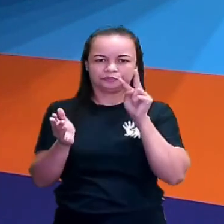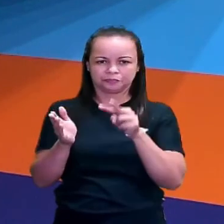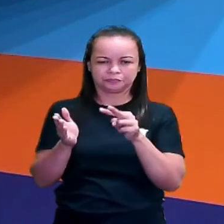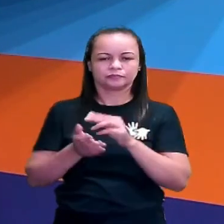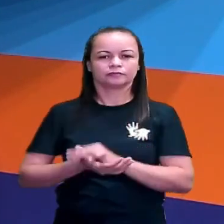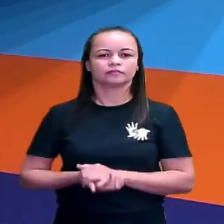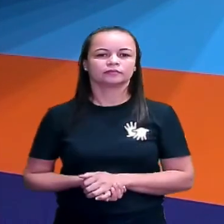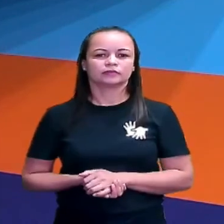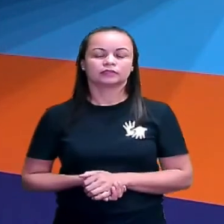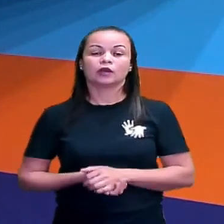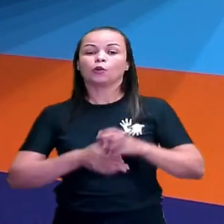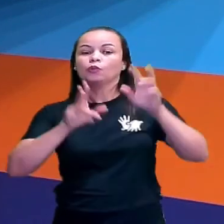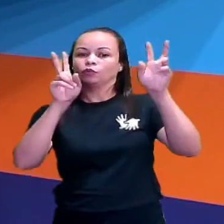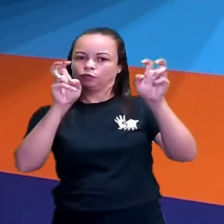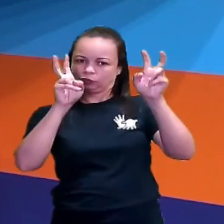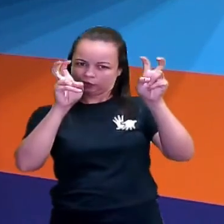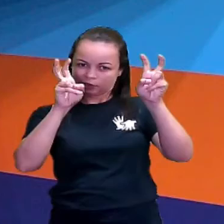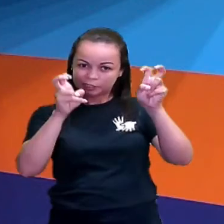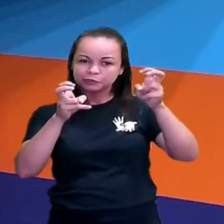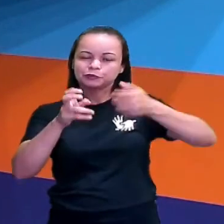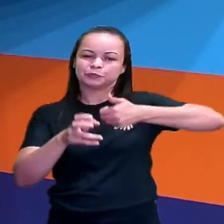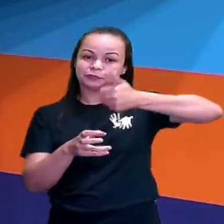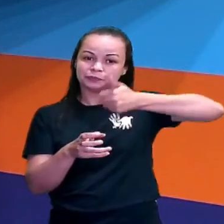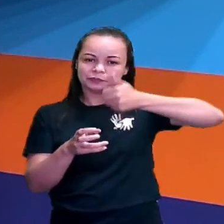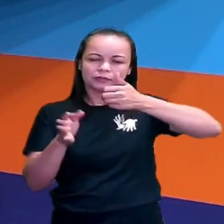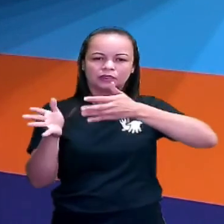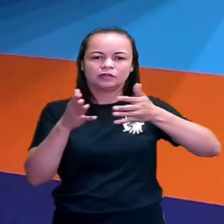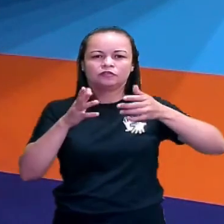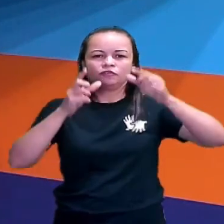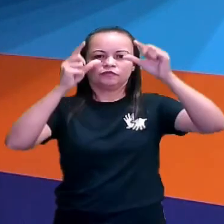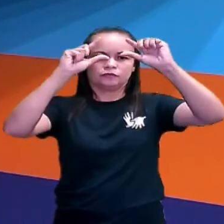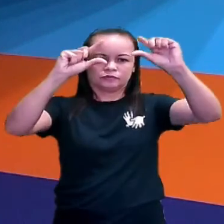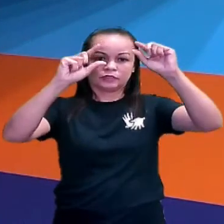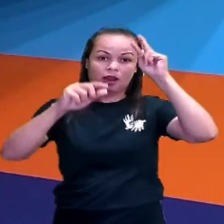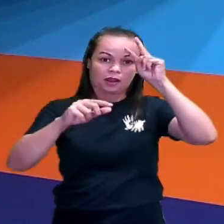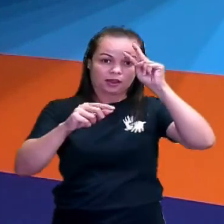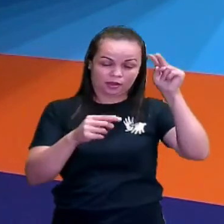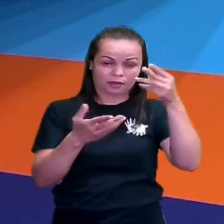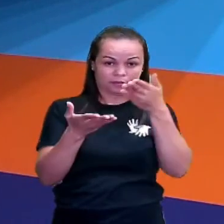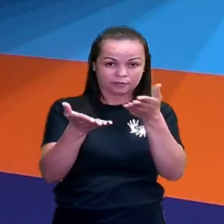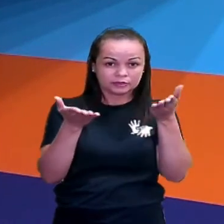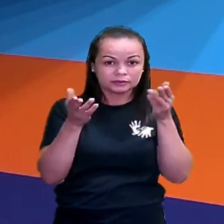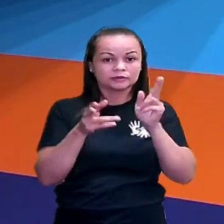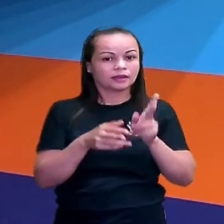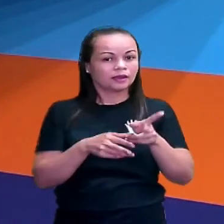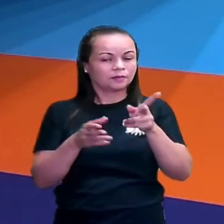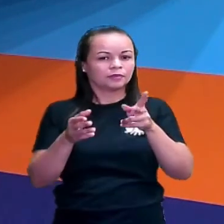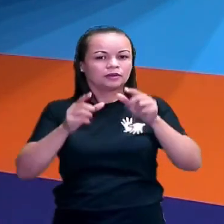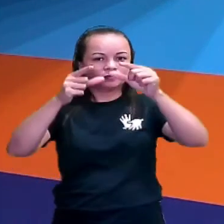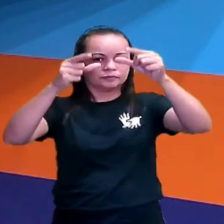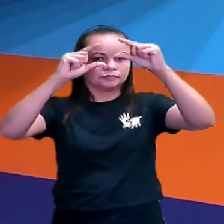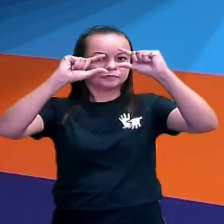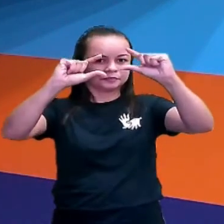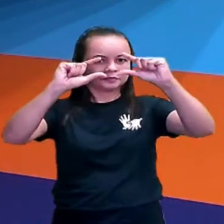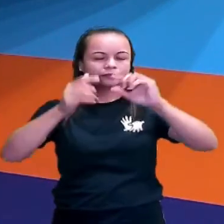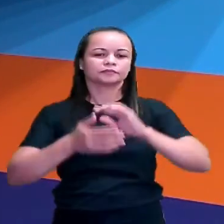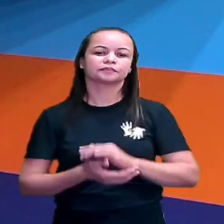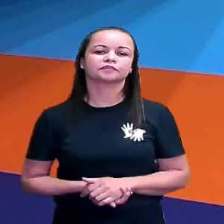Primeira coisa é o título, ó. Lembrando pra vocês que ele sempre fica lá em cima. Então, vamos lá?